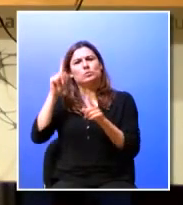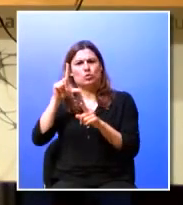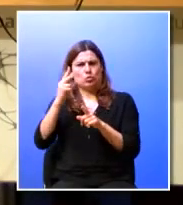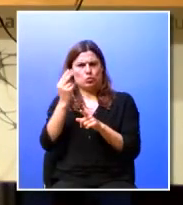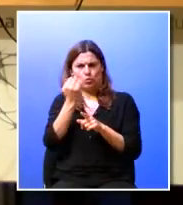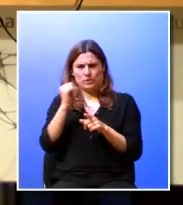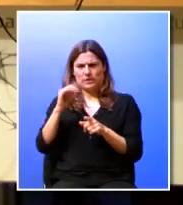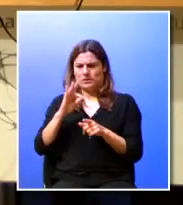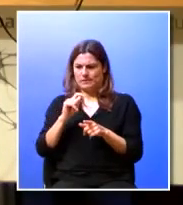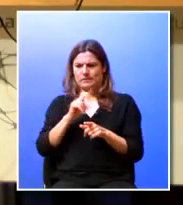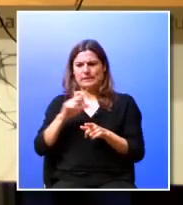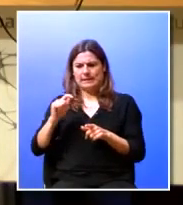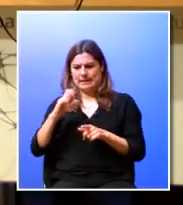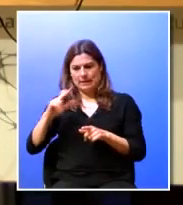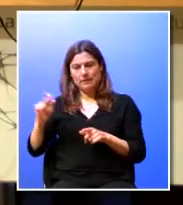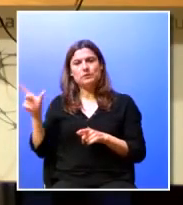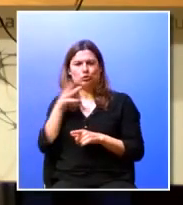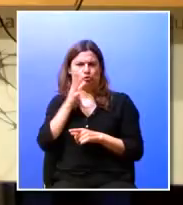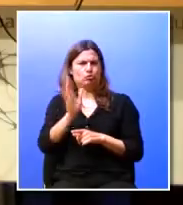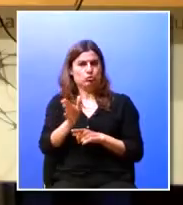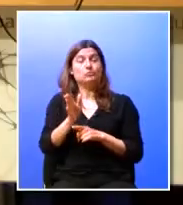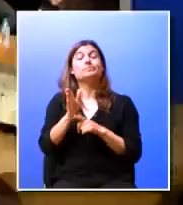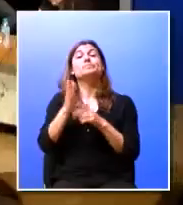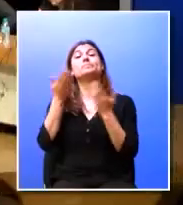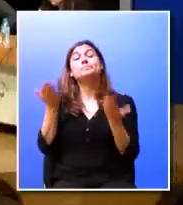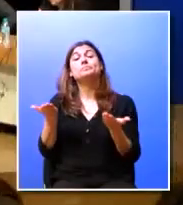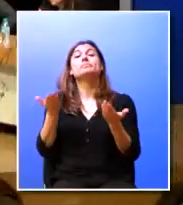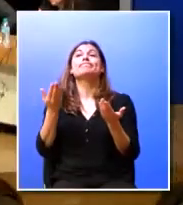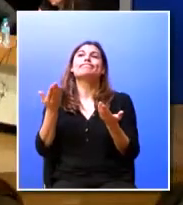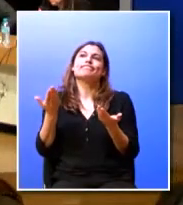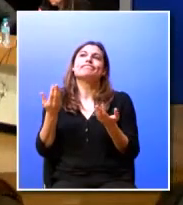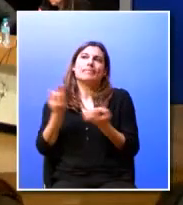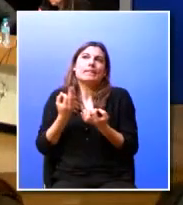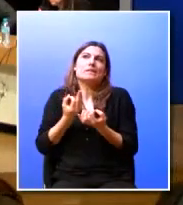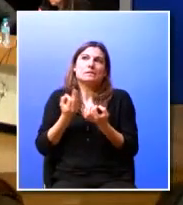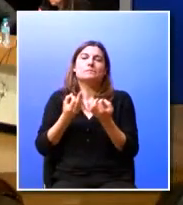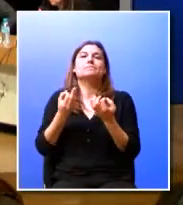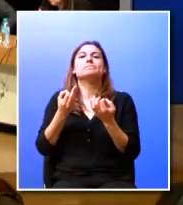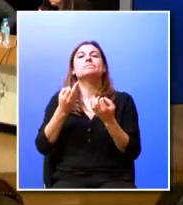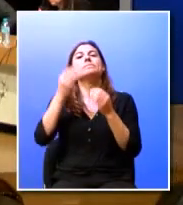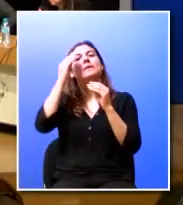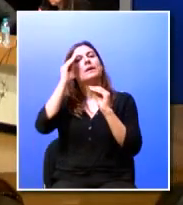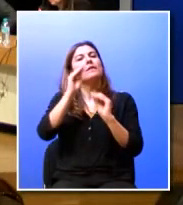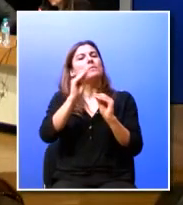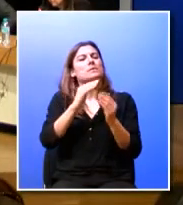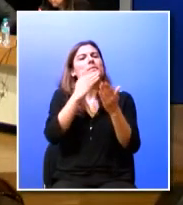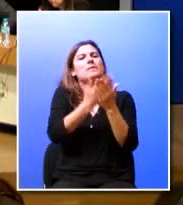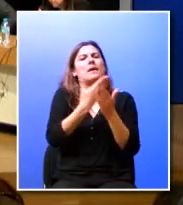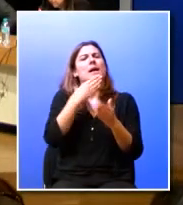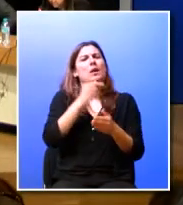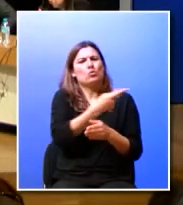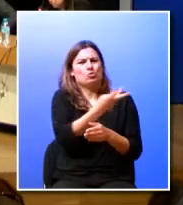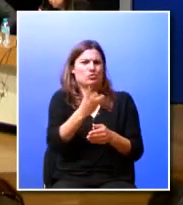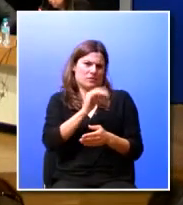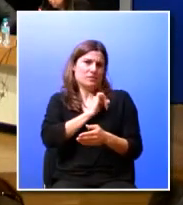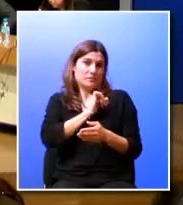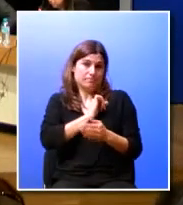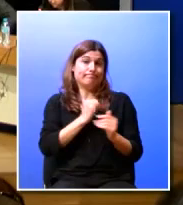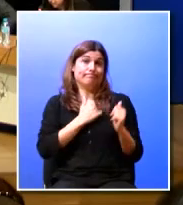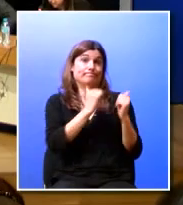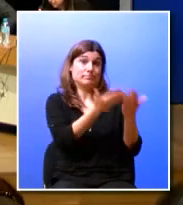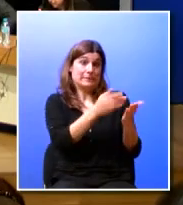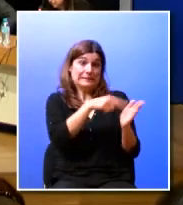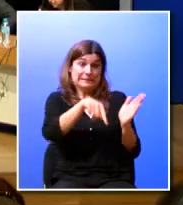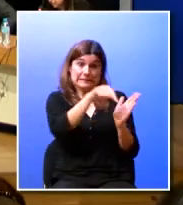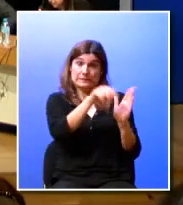Ferreira é realmente a formação que proporcionamos aos nossos estudantes e nós temos